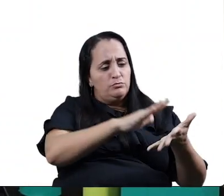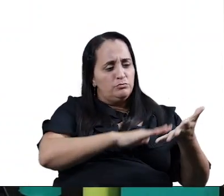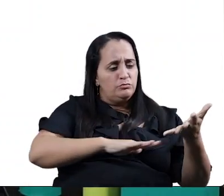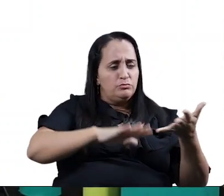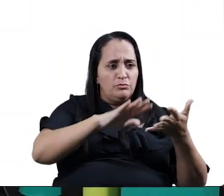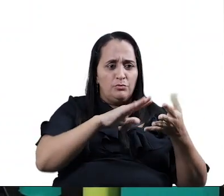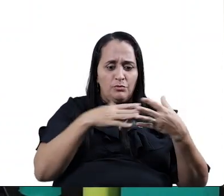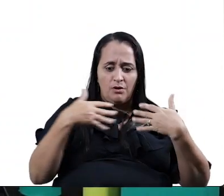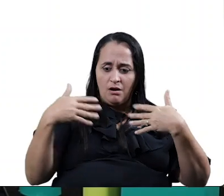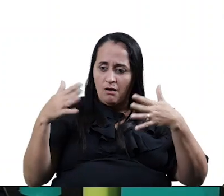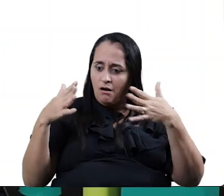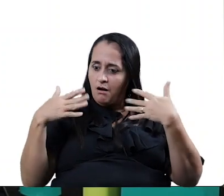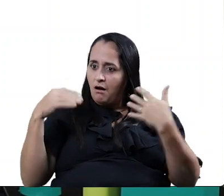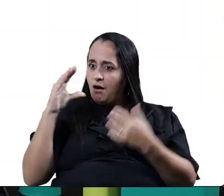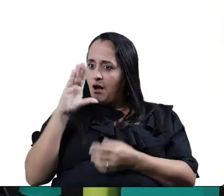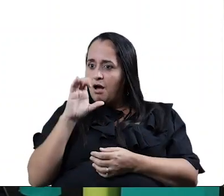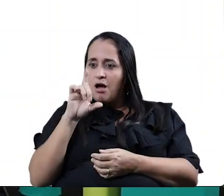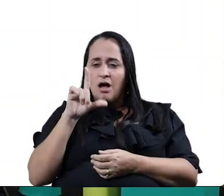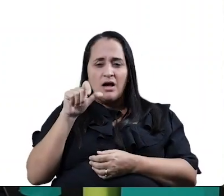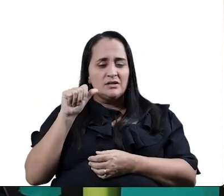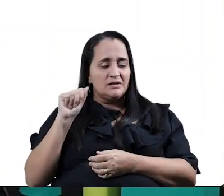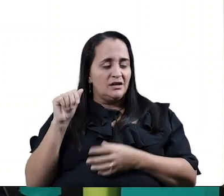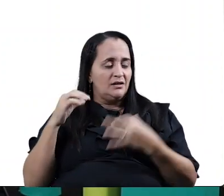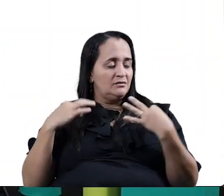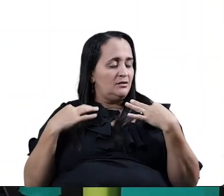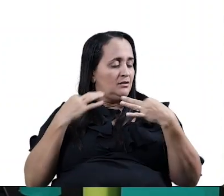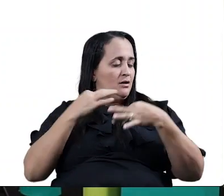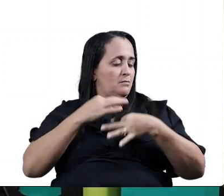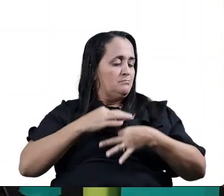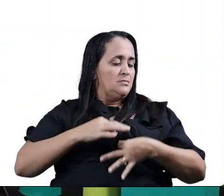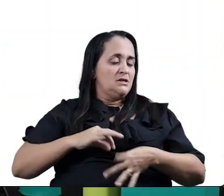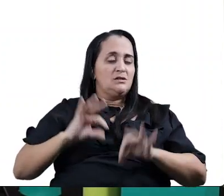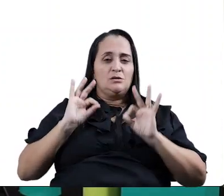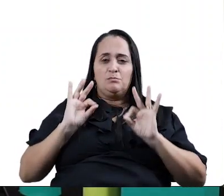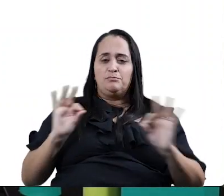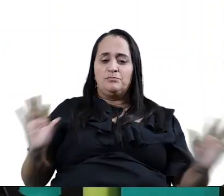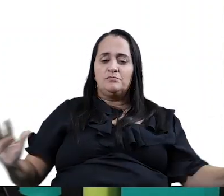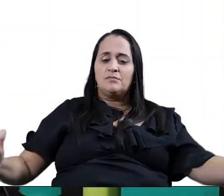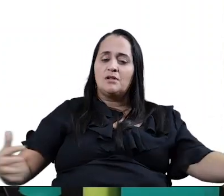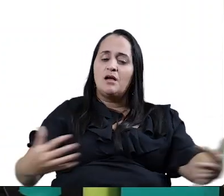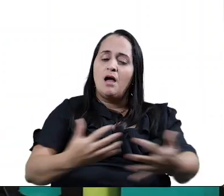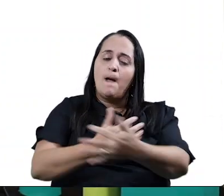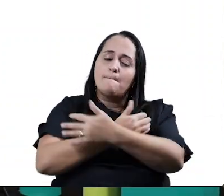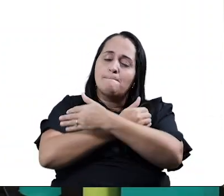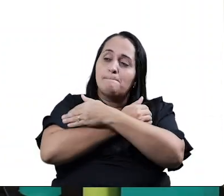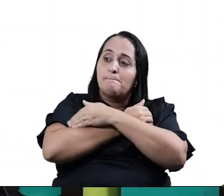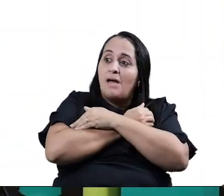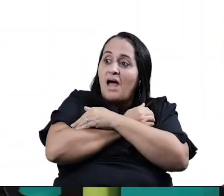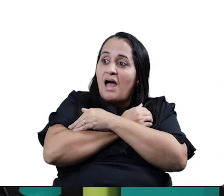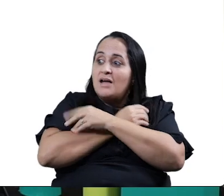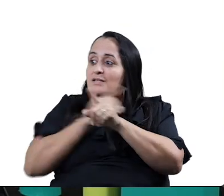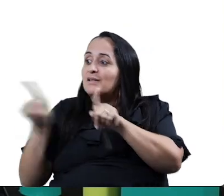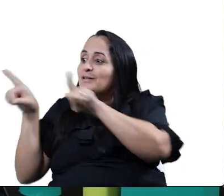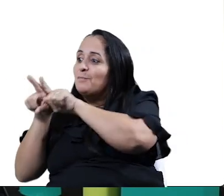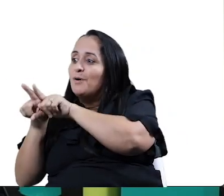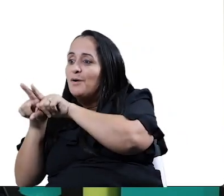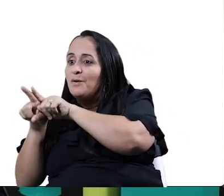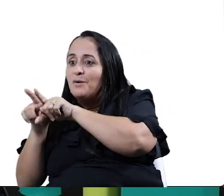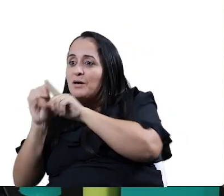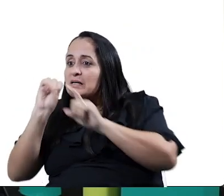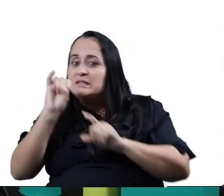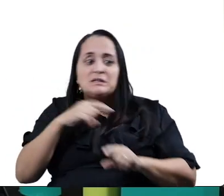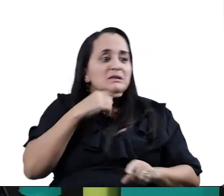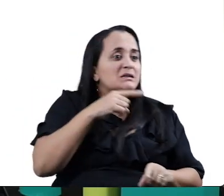roupão é de seda. Camisa de filó. Abraça quem tem par, que senão vai ficar só.